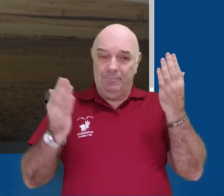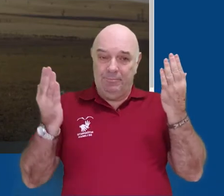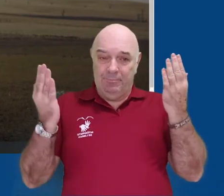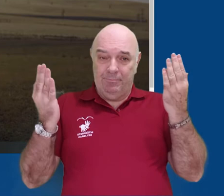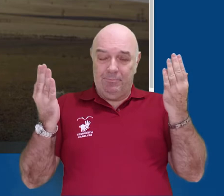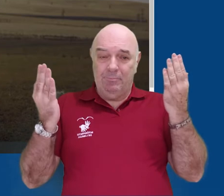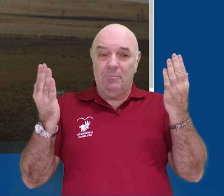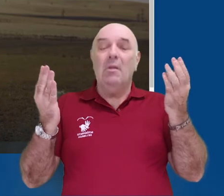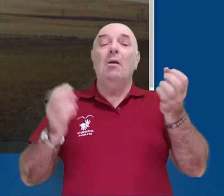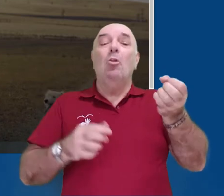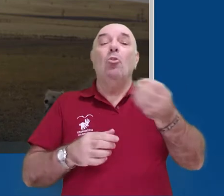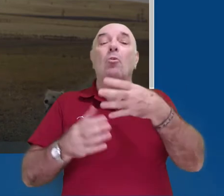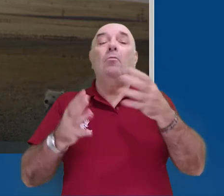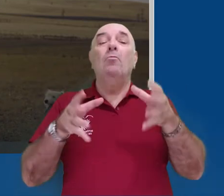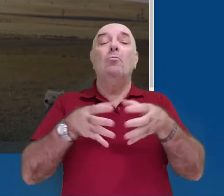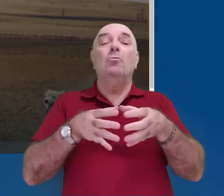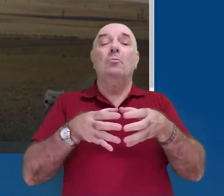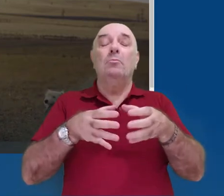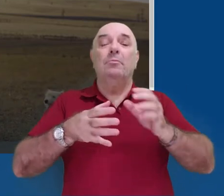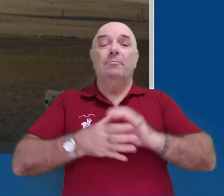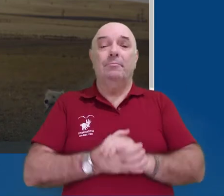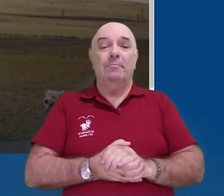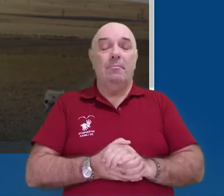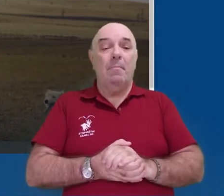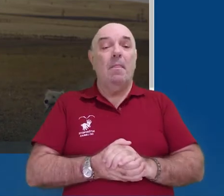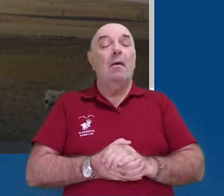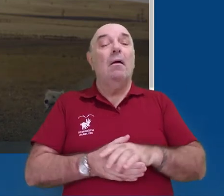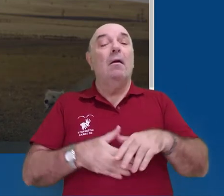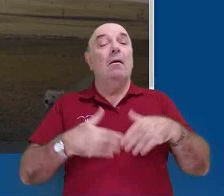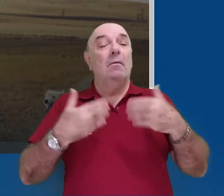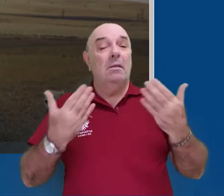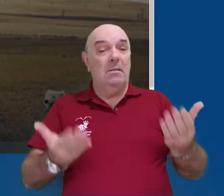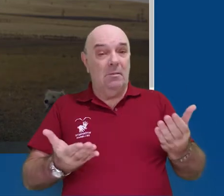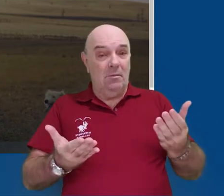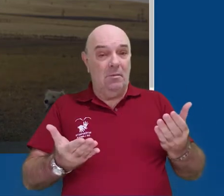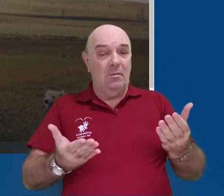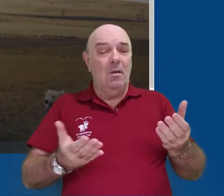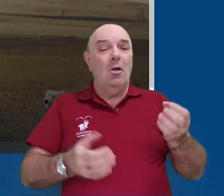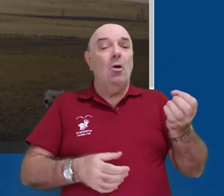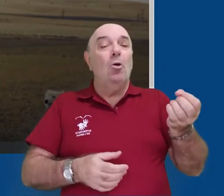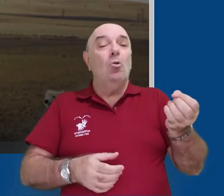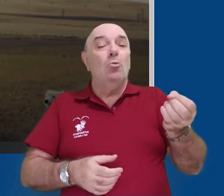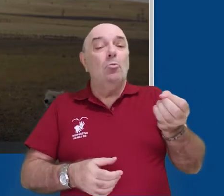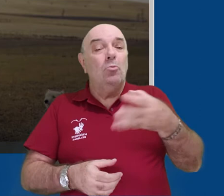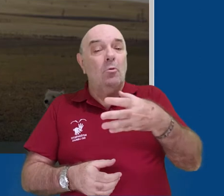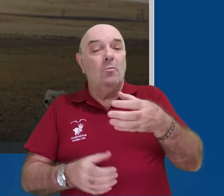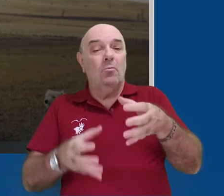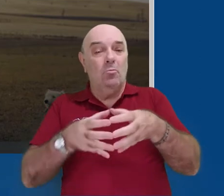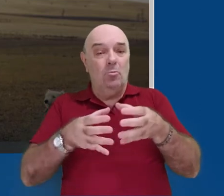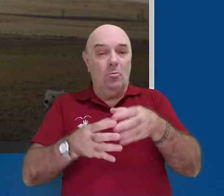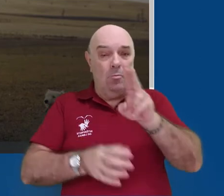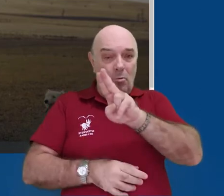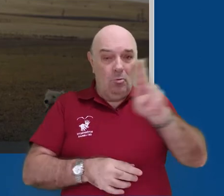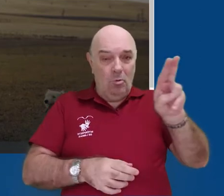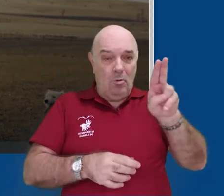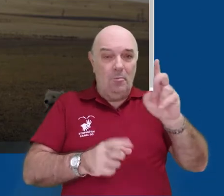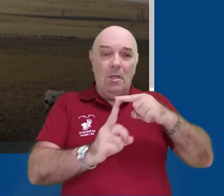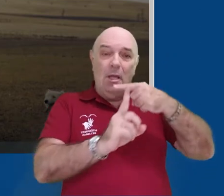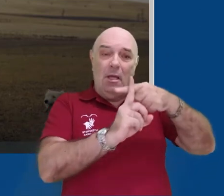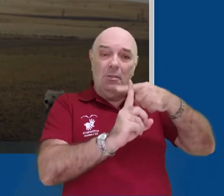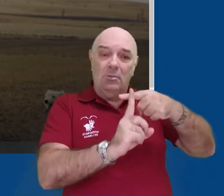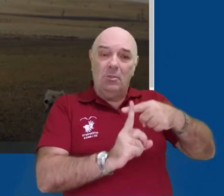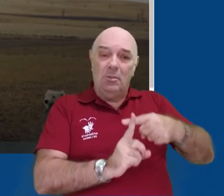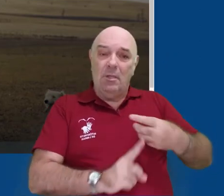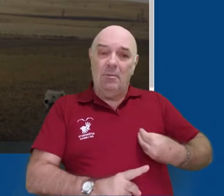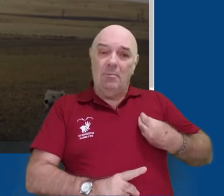e em seguida em novo grupo. A seguir, podemos dar um nome ao grupo e adicionar